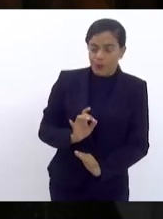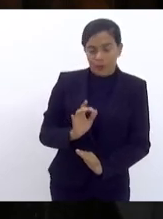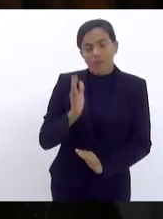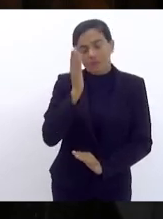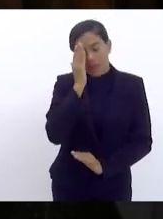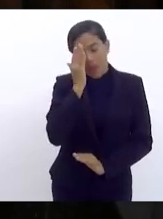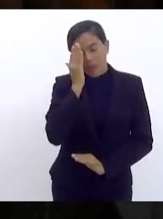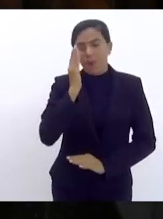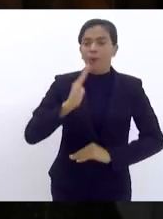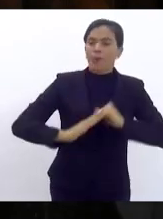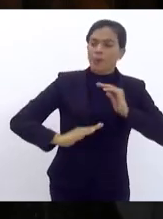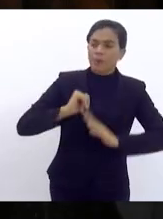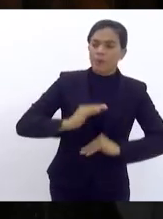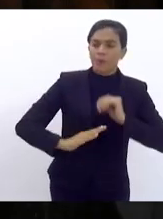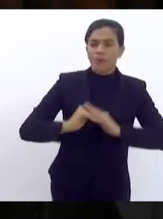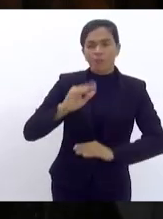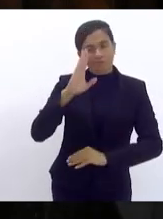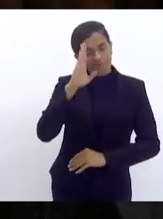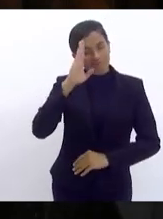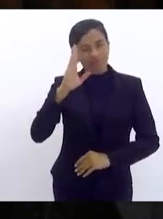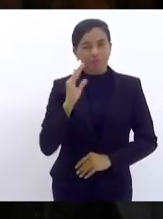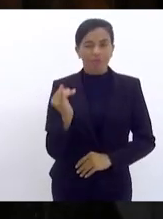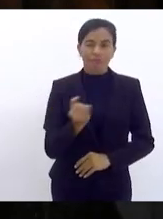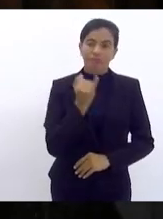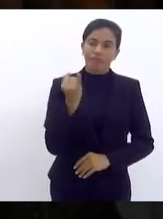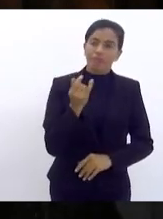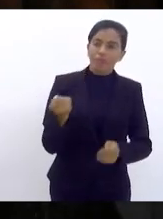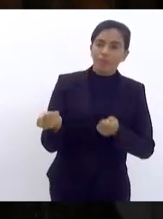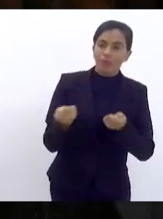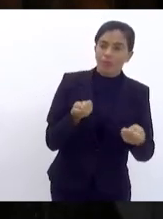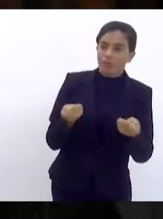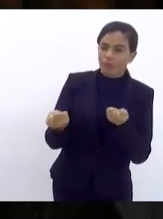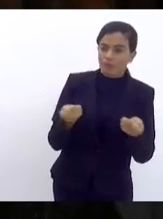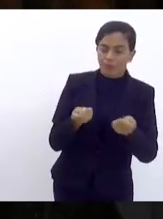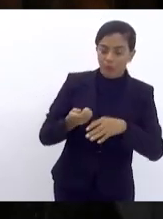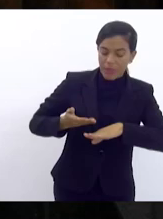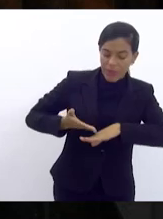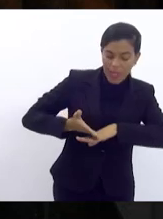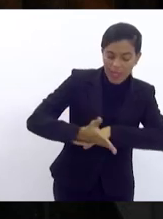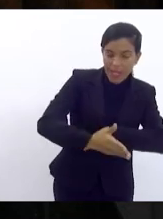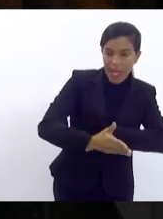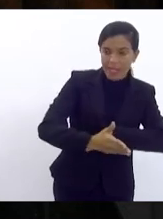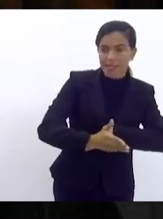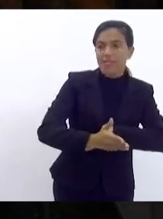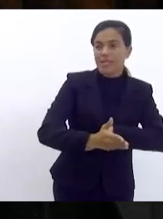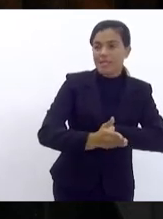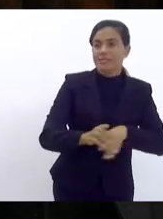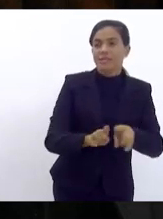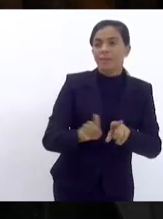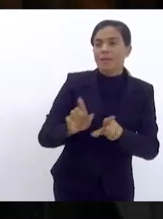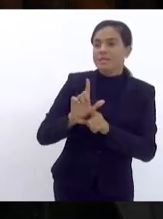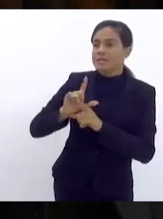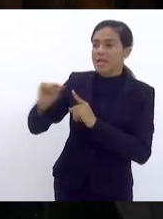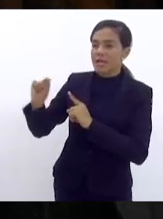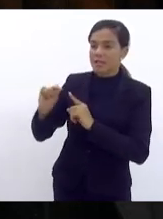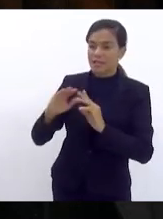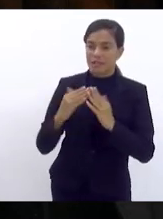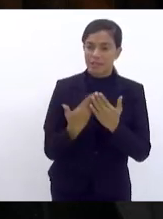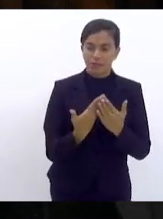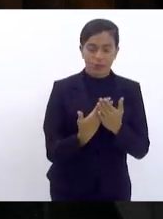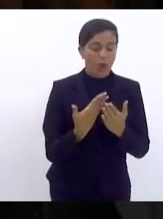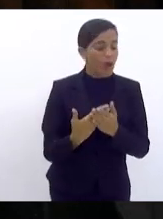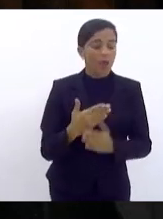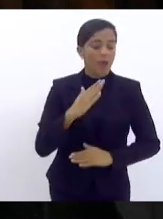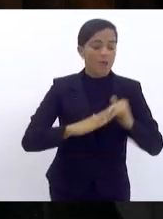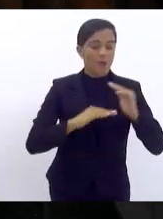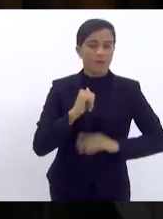profissional fundamental nesse processo para o controle de entrada e saída das nossas escolas são os